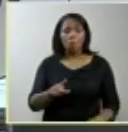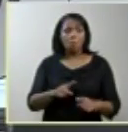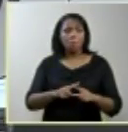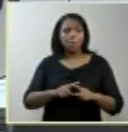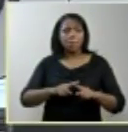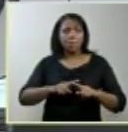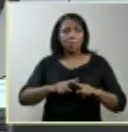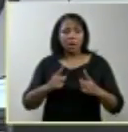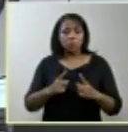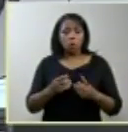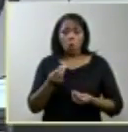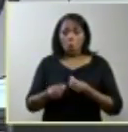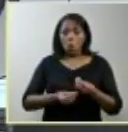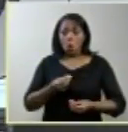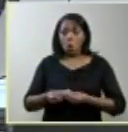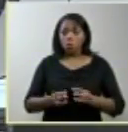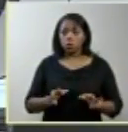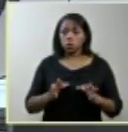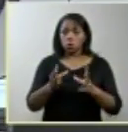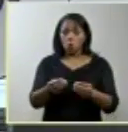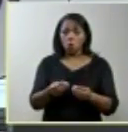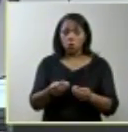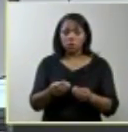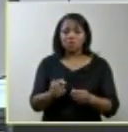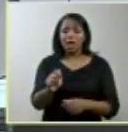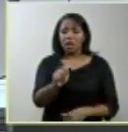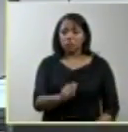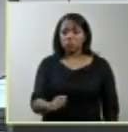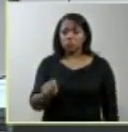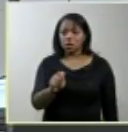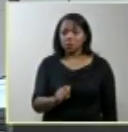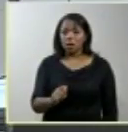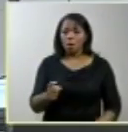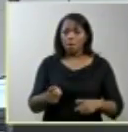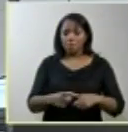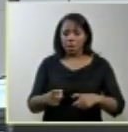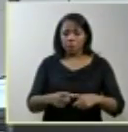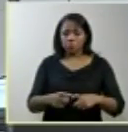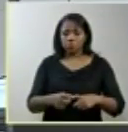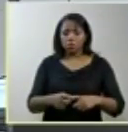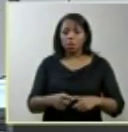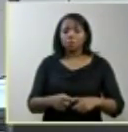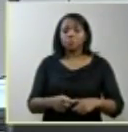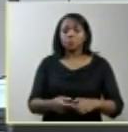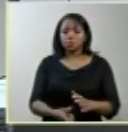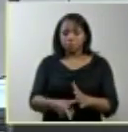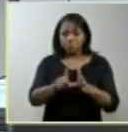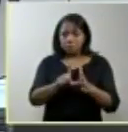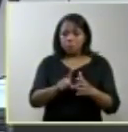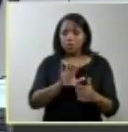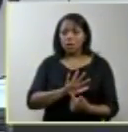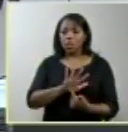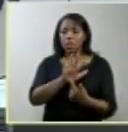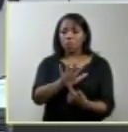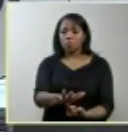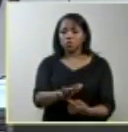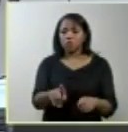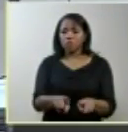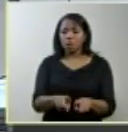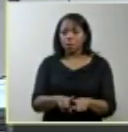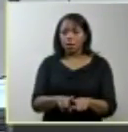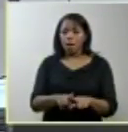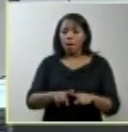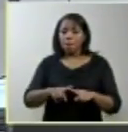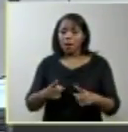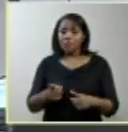como todas as associações médicas que me antecederam demonstraram mas mesmo não sendo um caso